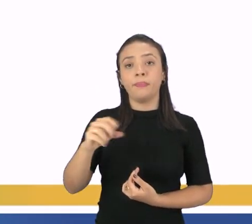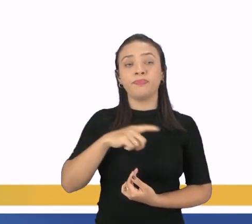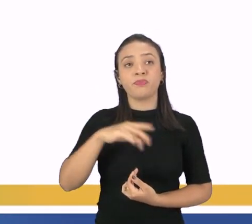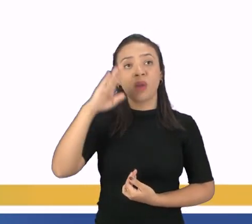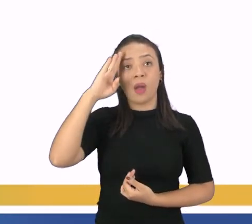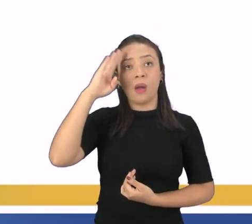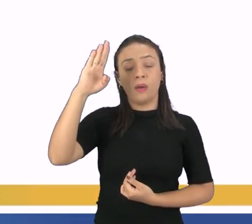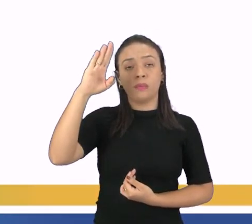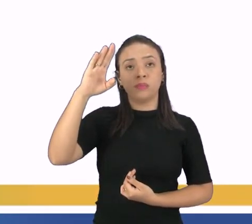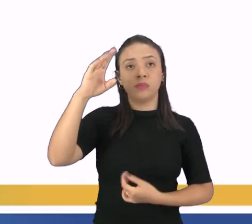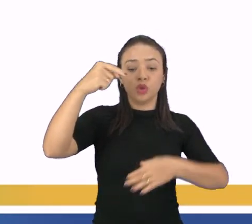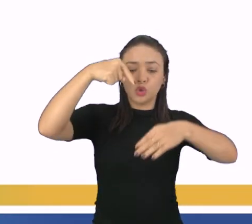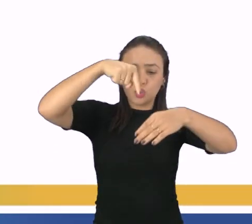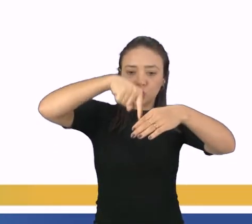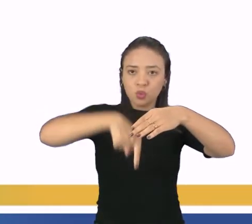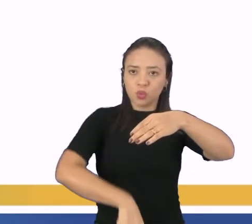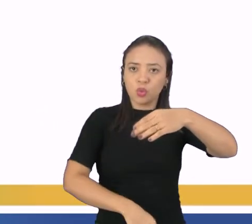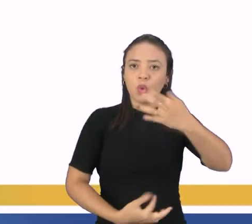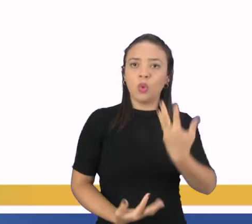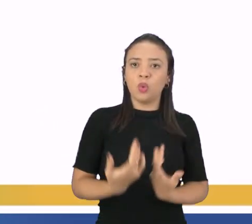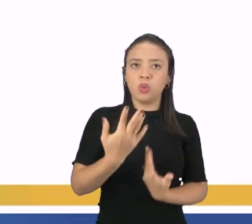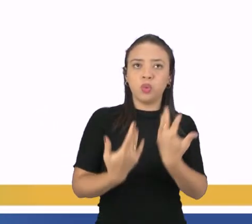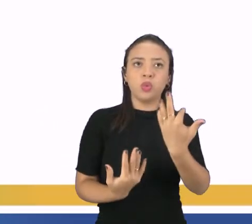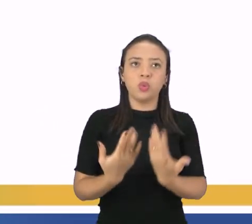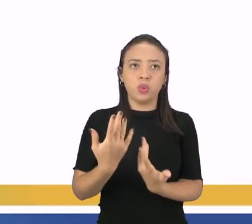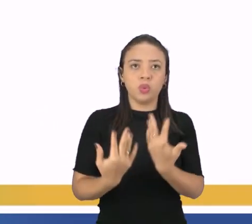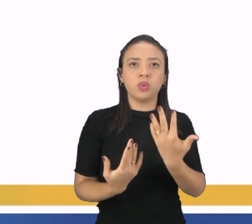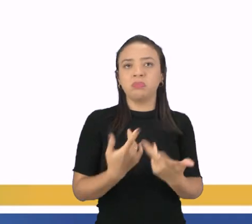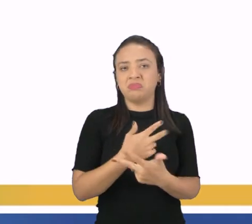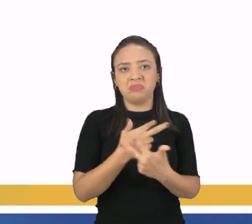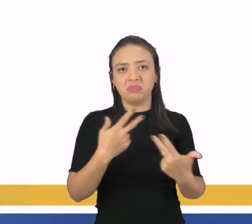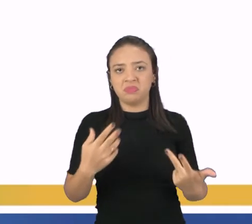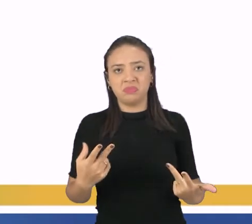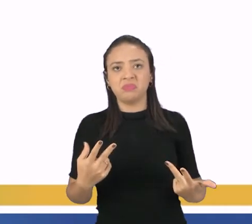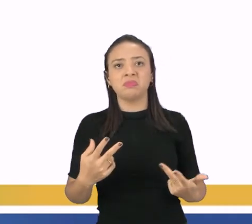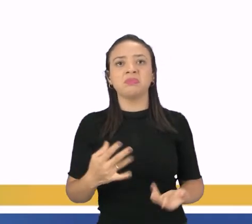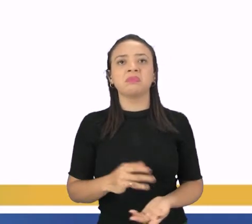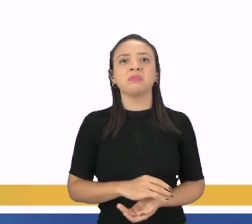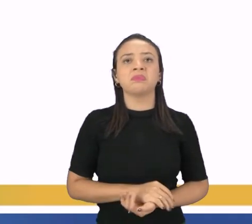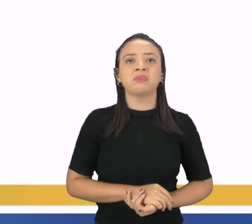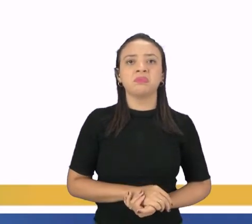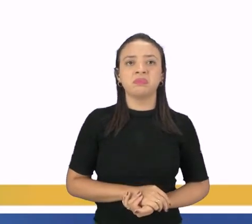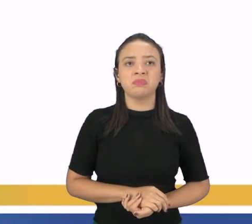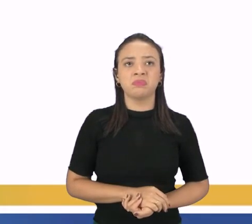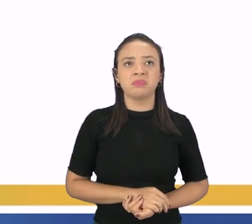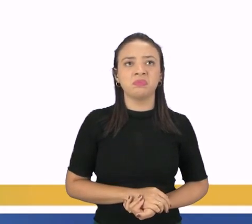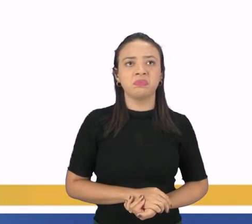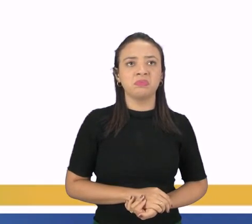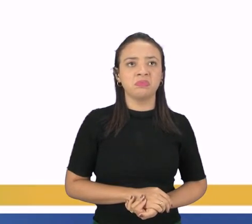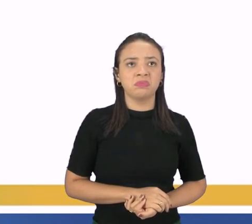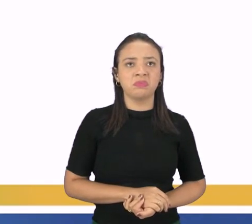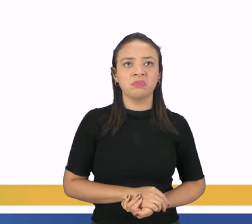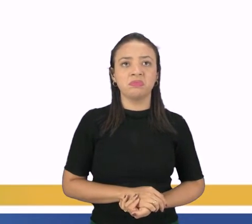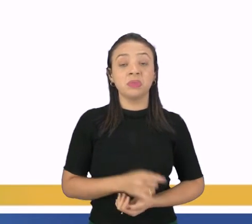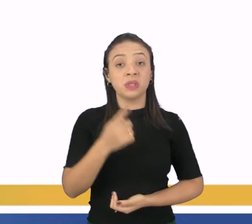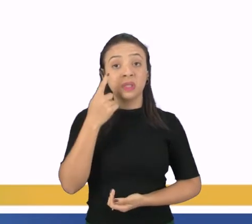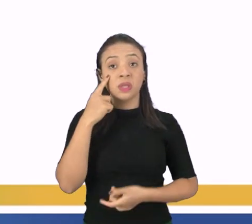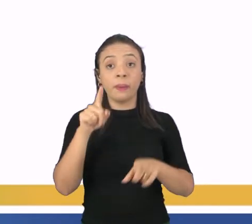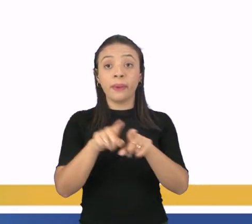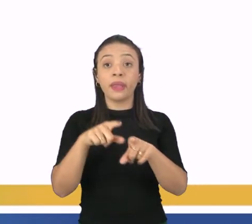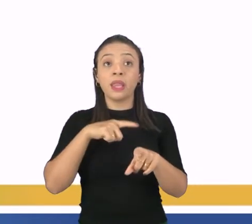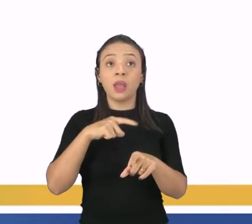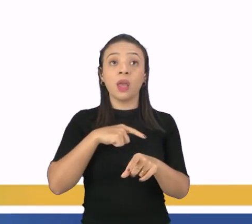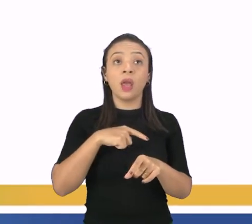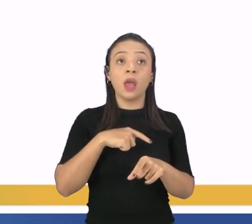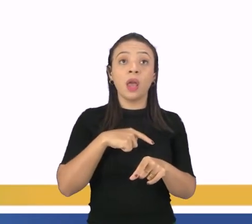reservas e produtores de petróleo como é o caso da Arábia Saudita, Irã, Iraque, Kuwait e Emirados Árabes. E aí, eu tenho o caso